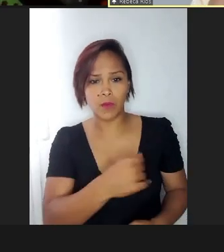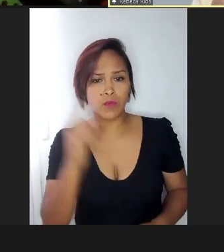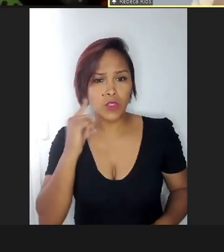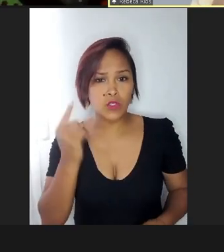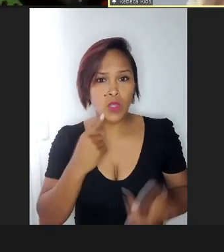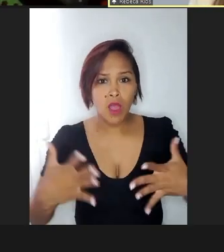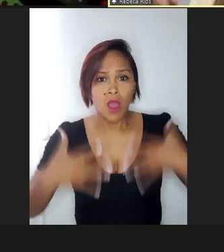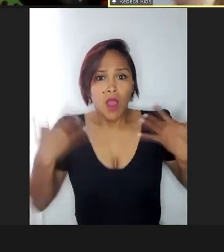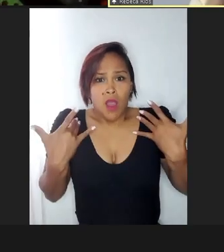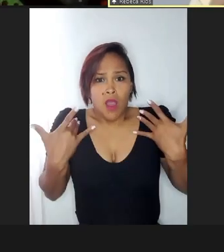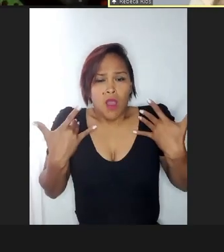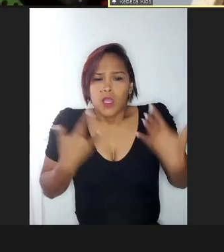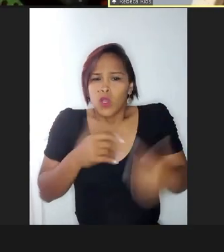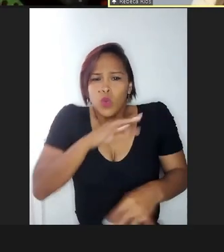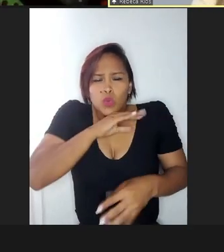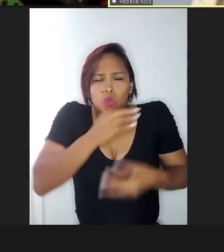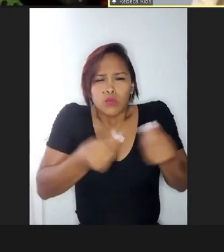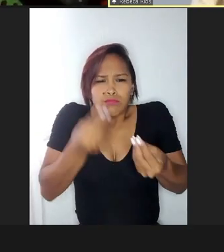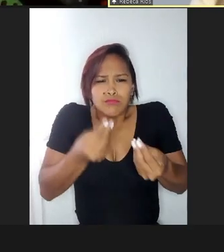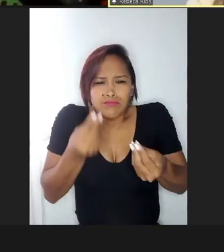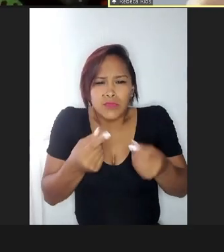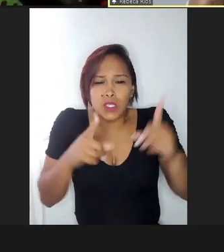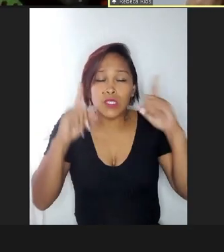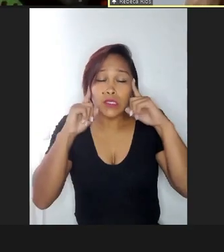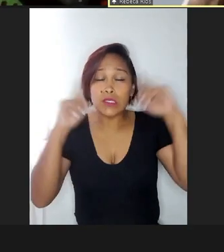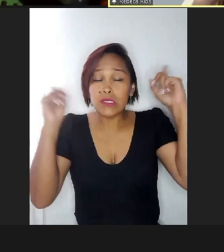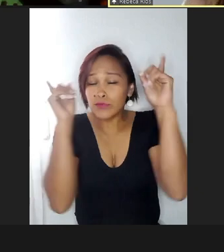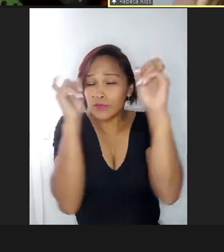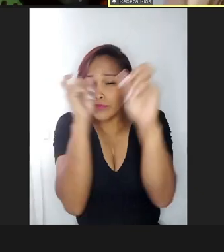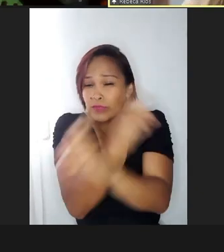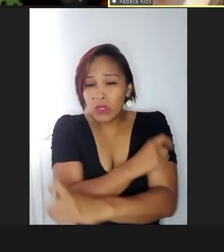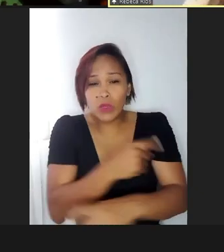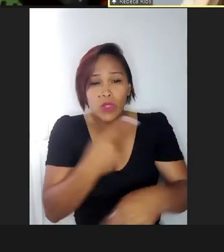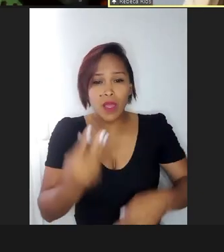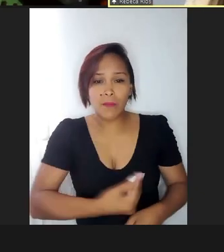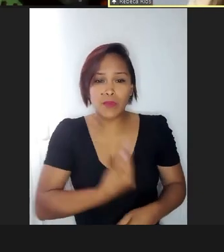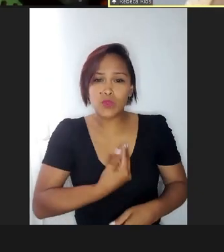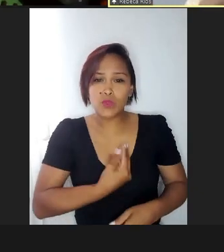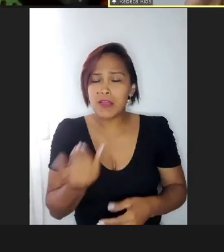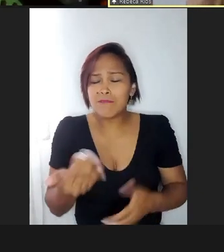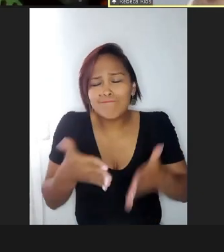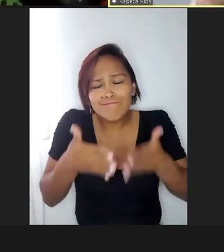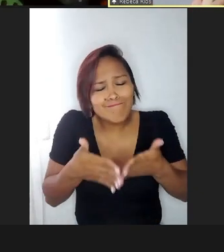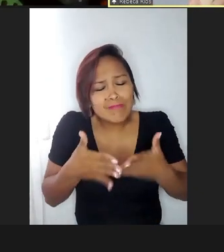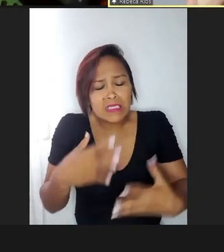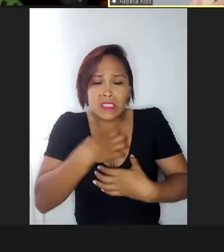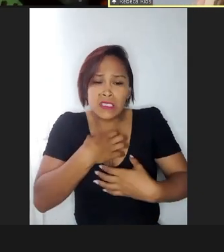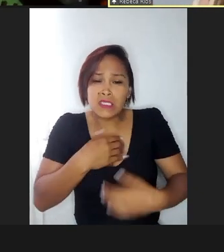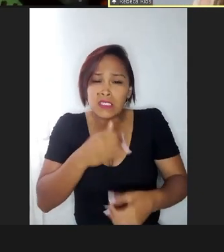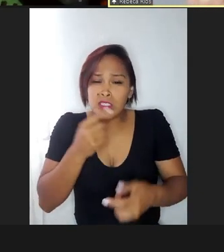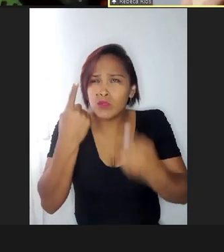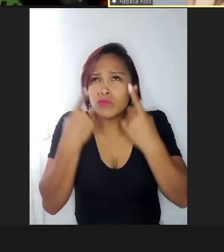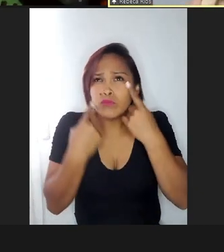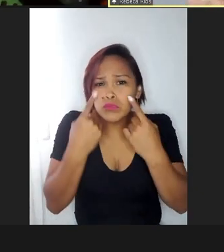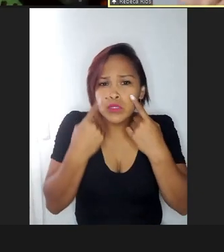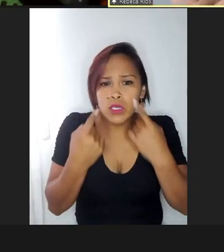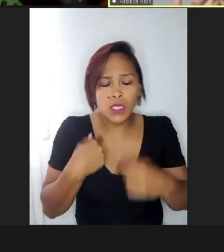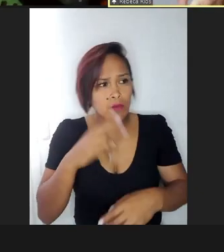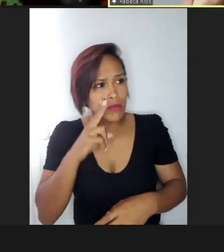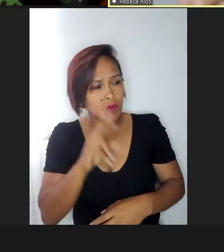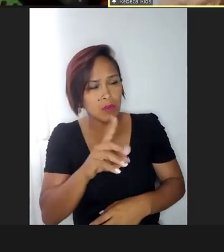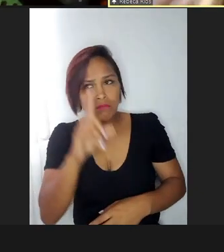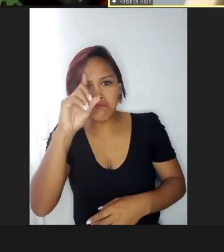que horror, não podia ter tragédia maior, e ela, e ela ficou meio abalada, chorando, e até fiquei assim, meu Deus,